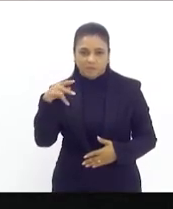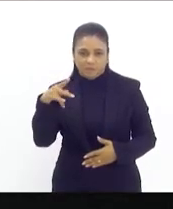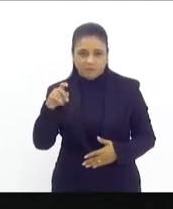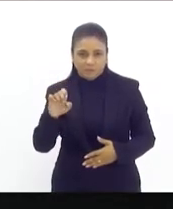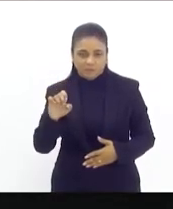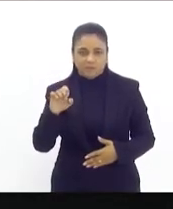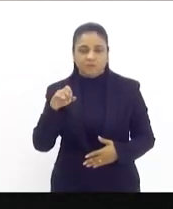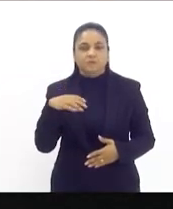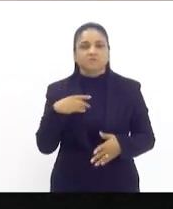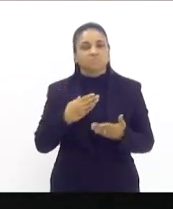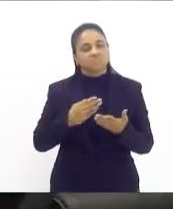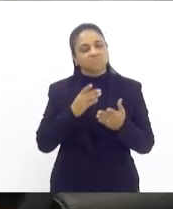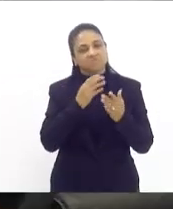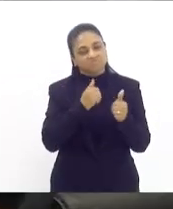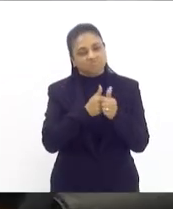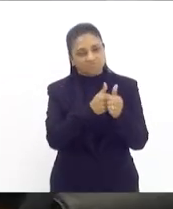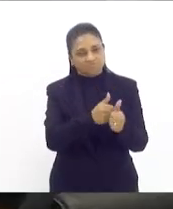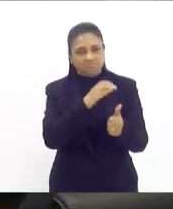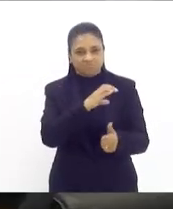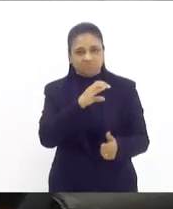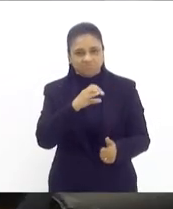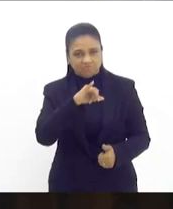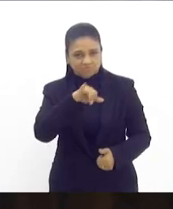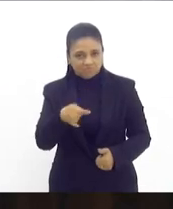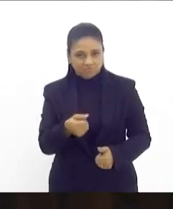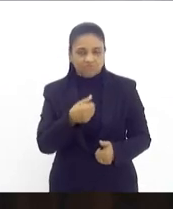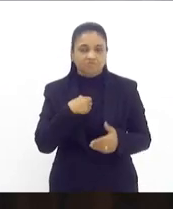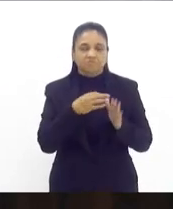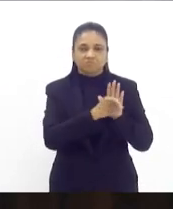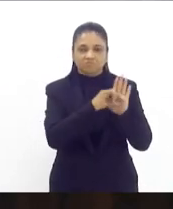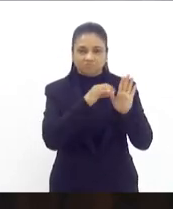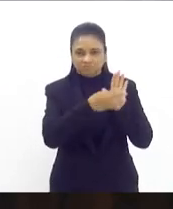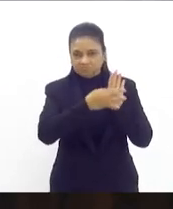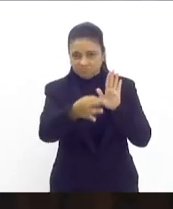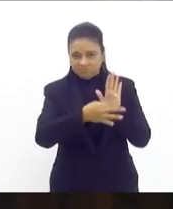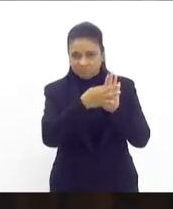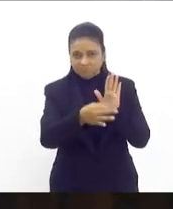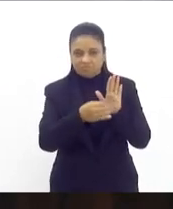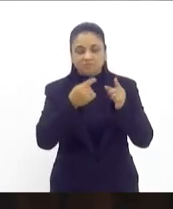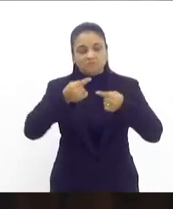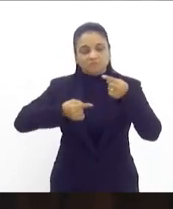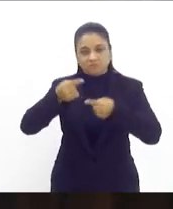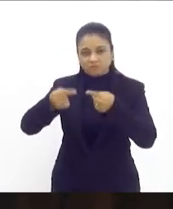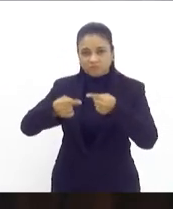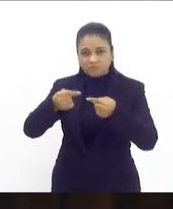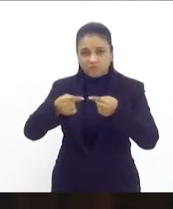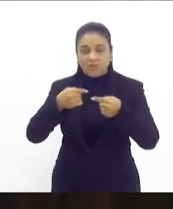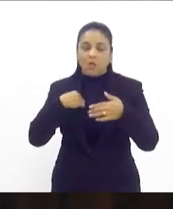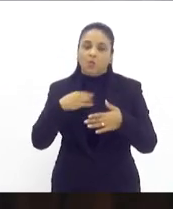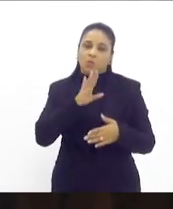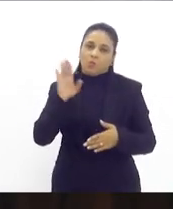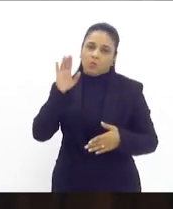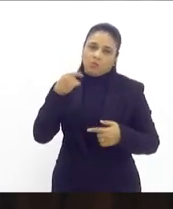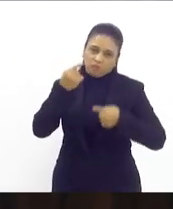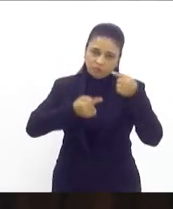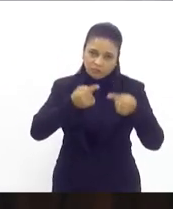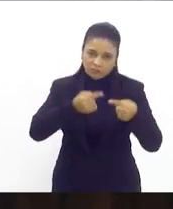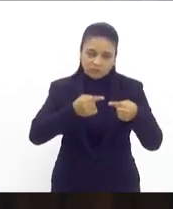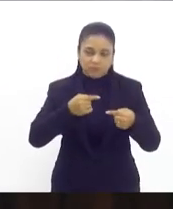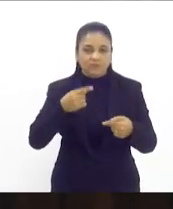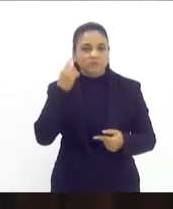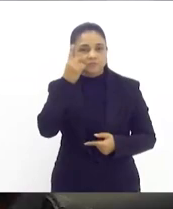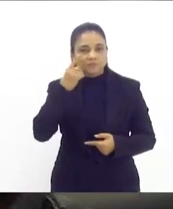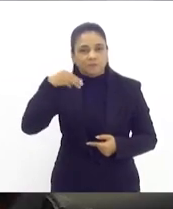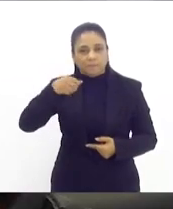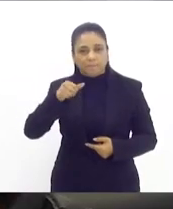Favorável com a CCJ, presidente. Muito obrigado. Com os pareceres emitidos, em discussão. Para discutir, por favor. discutir, deputada Marta Rocha,